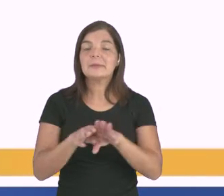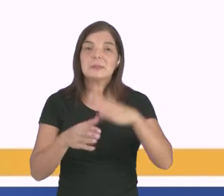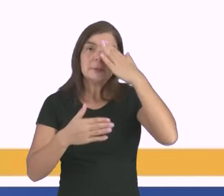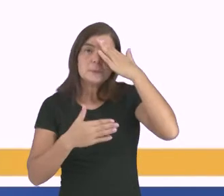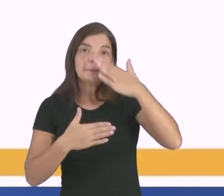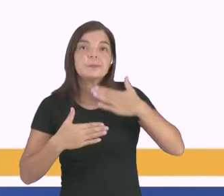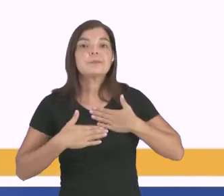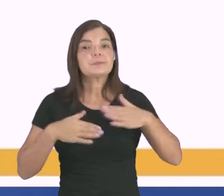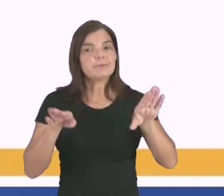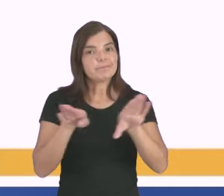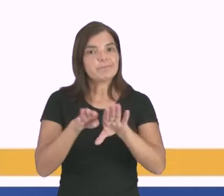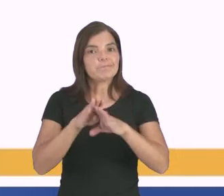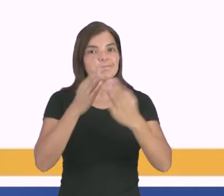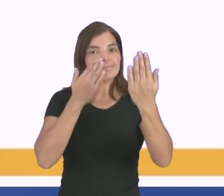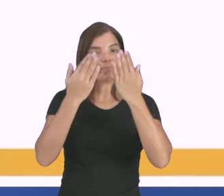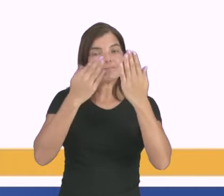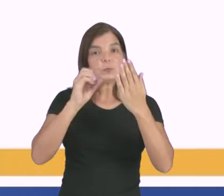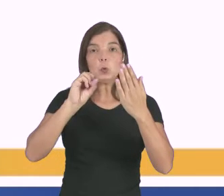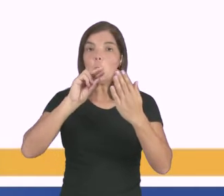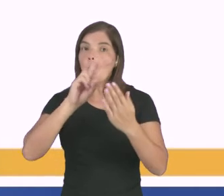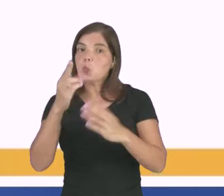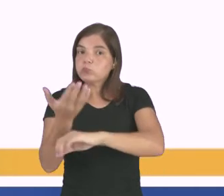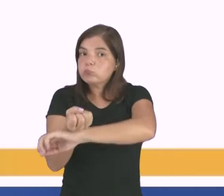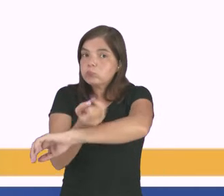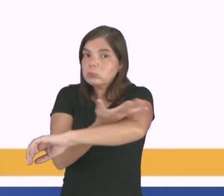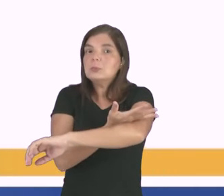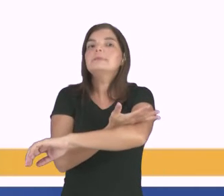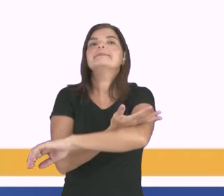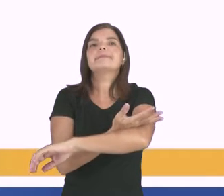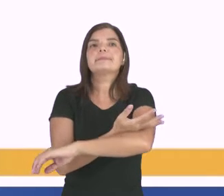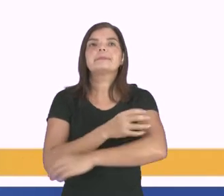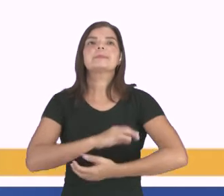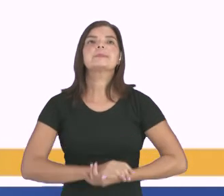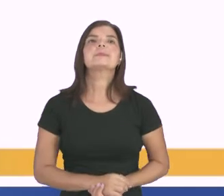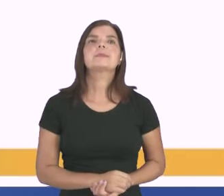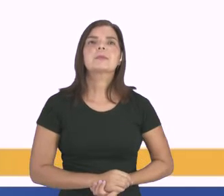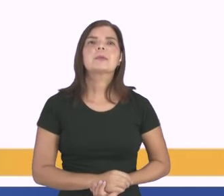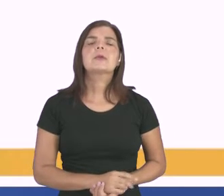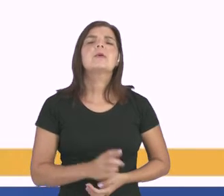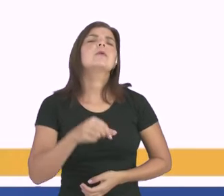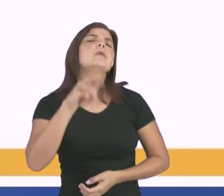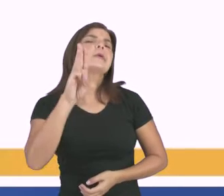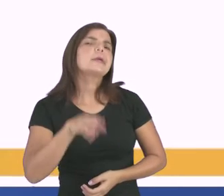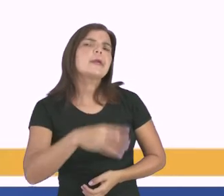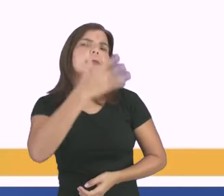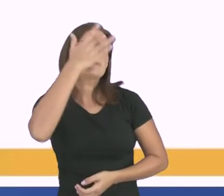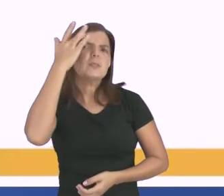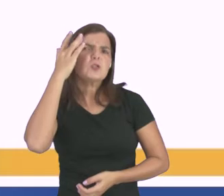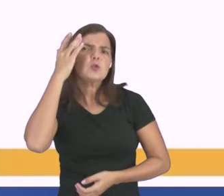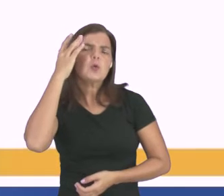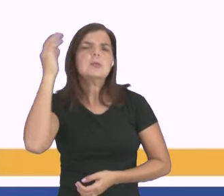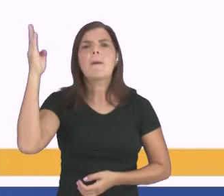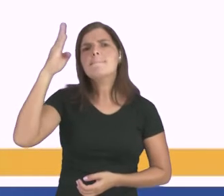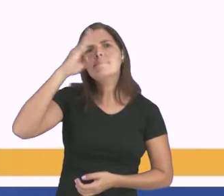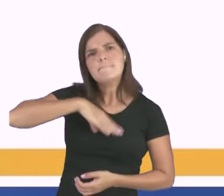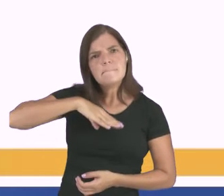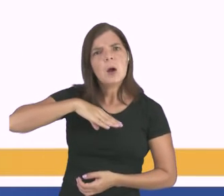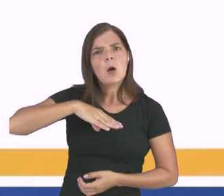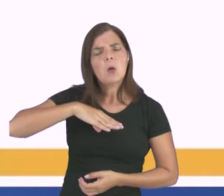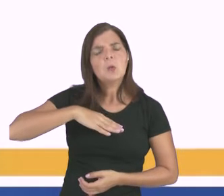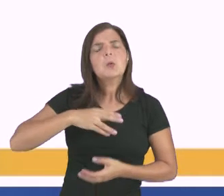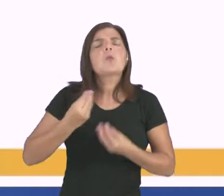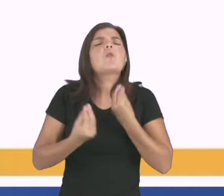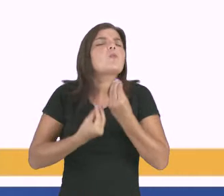físicas, psíquicas ou emocionais, certo? E aí, quem são esses agressores? Como eu vou